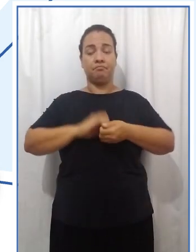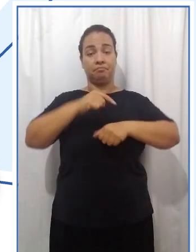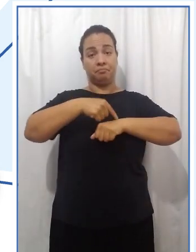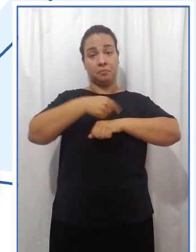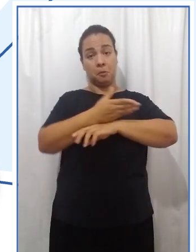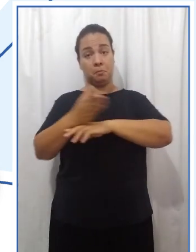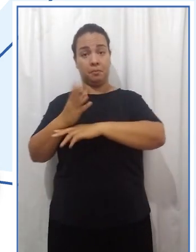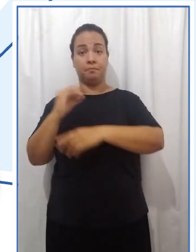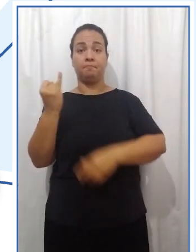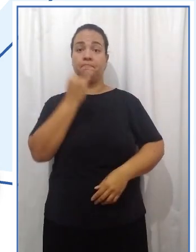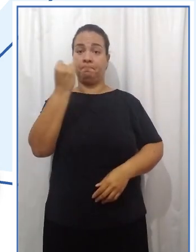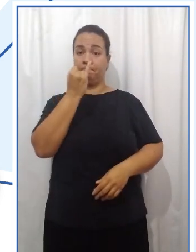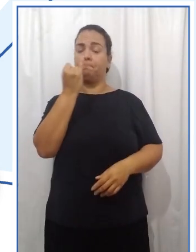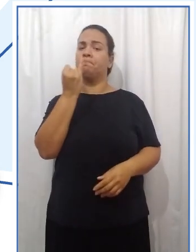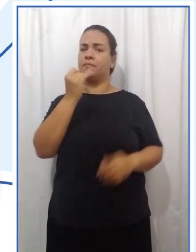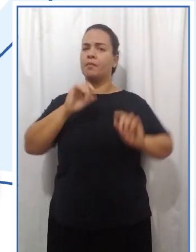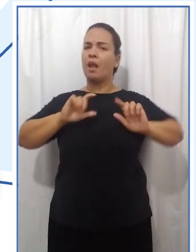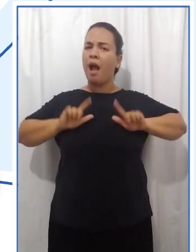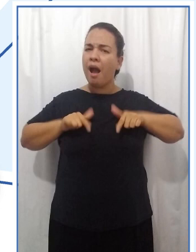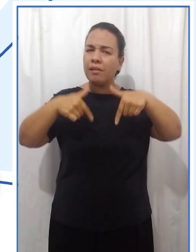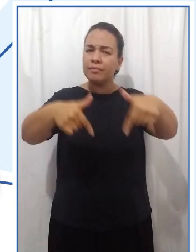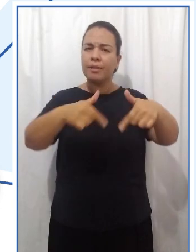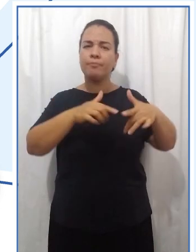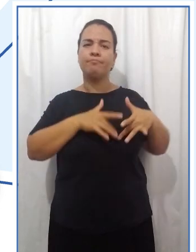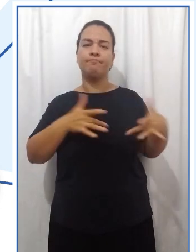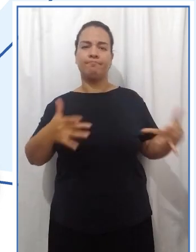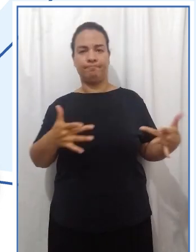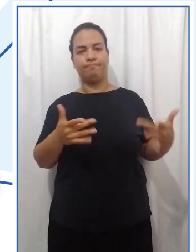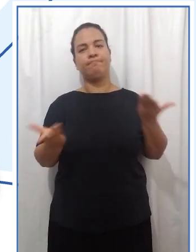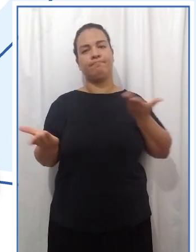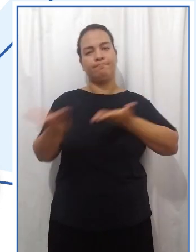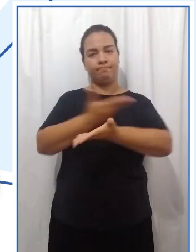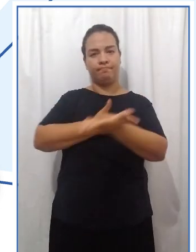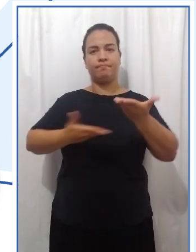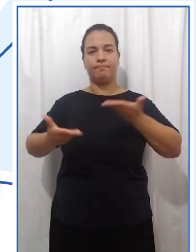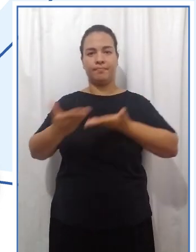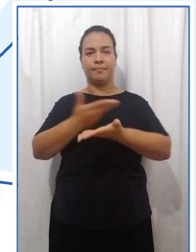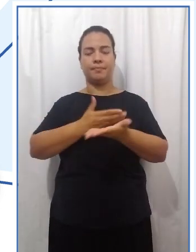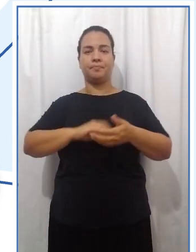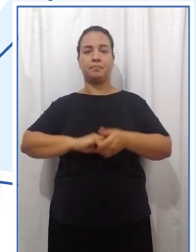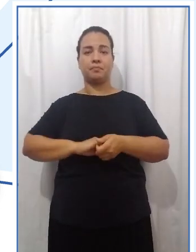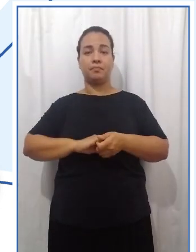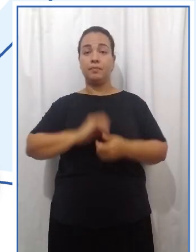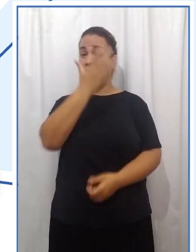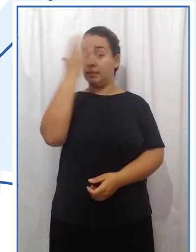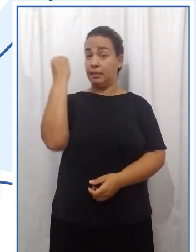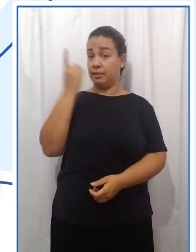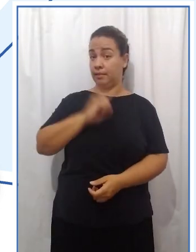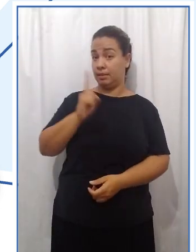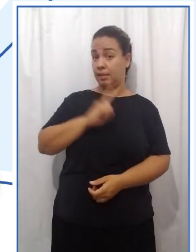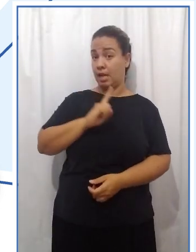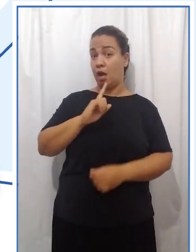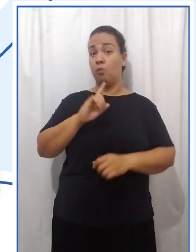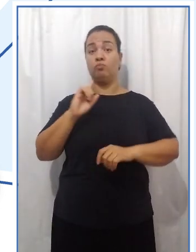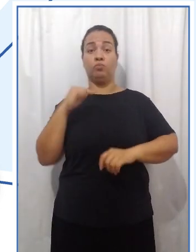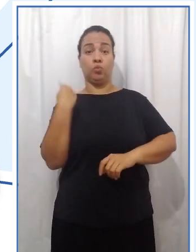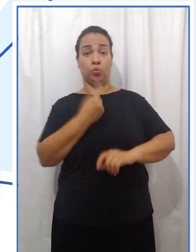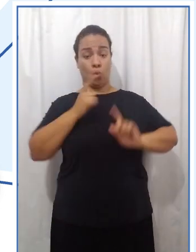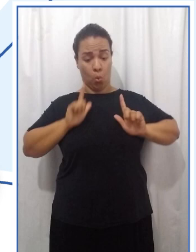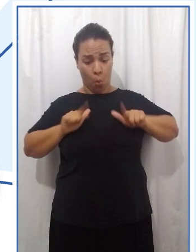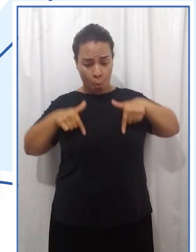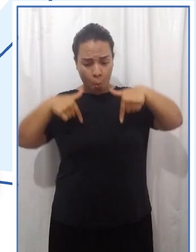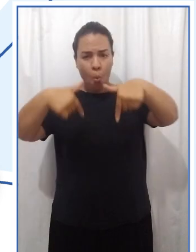momento importante para exercitarmos o nosso senso de solidariedade e coletividade. Não esquecendo que as nossas